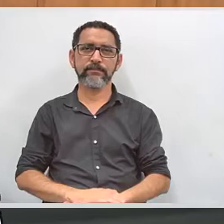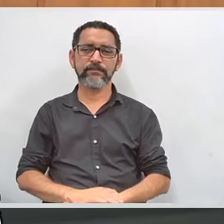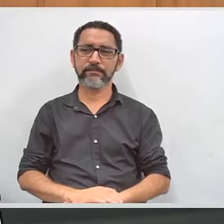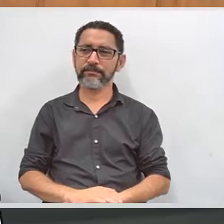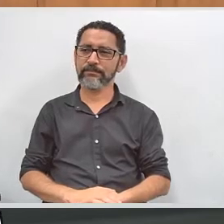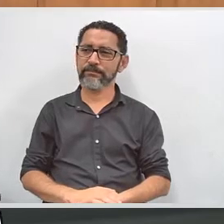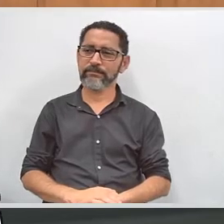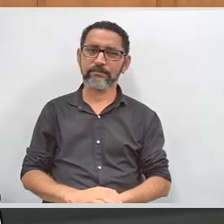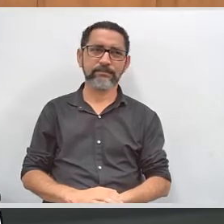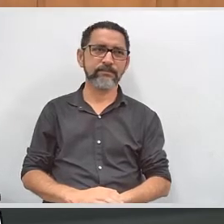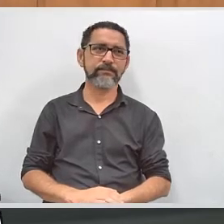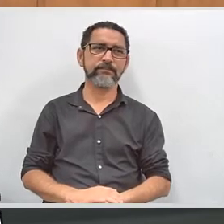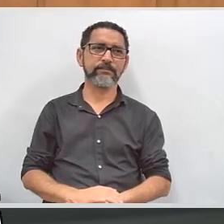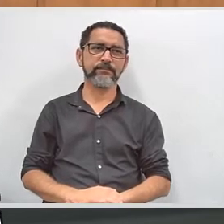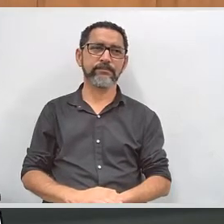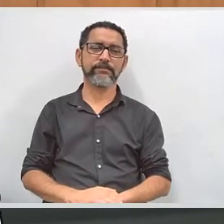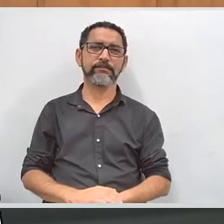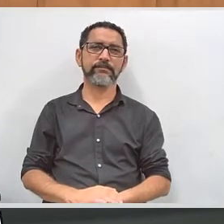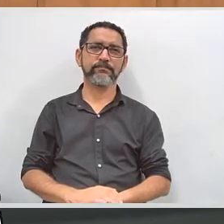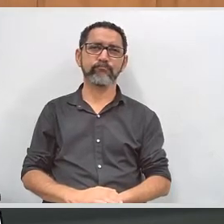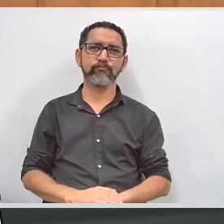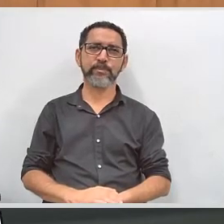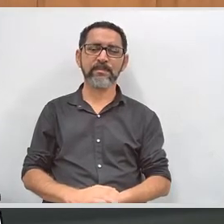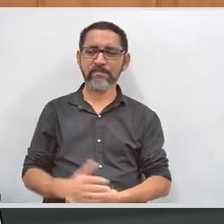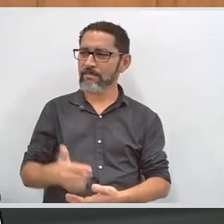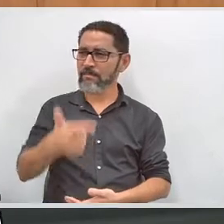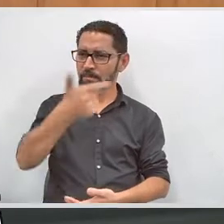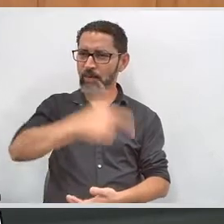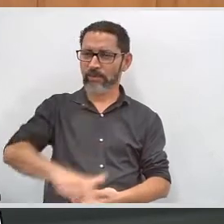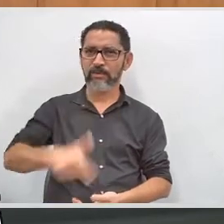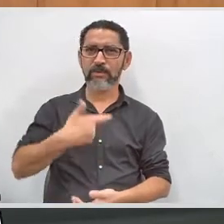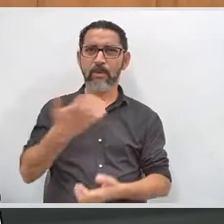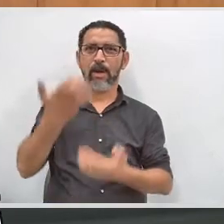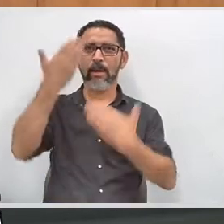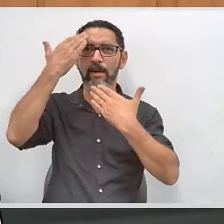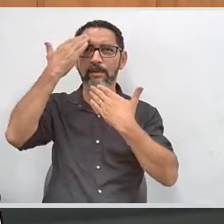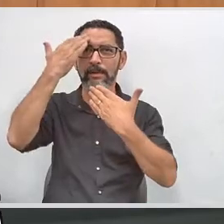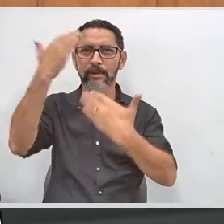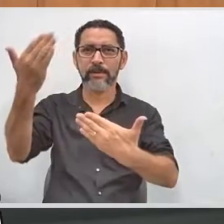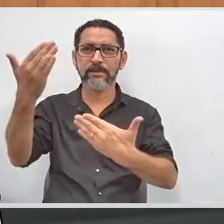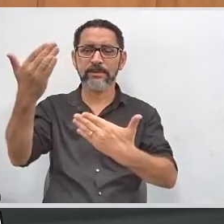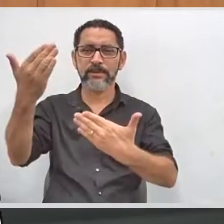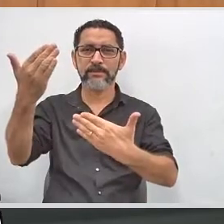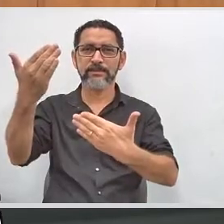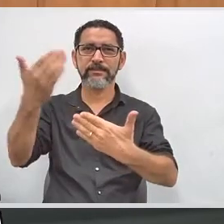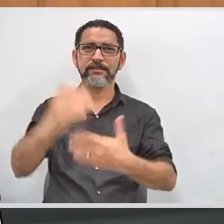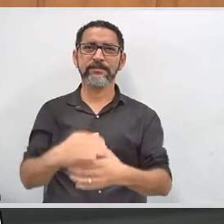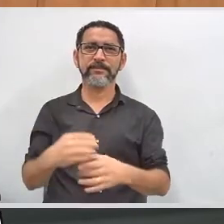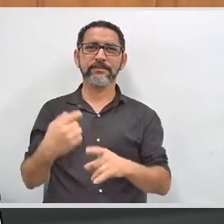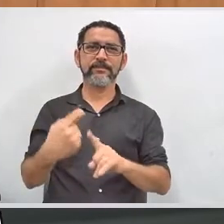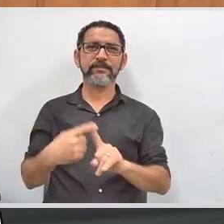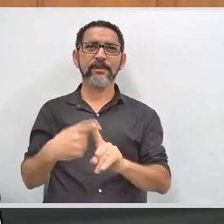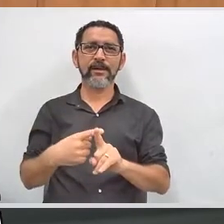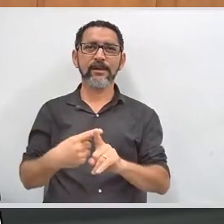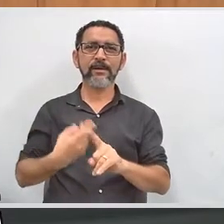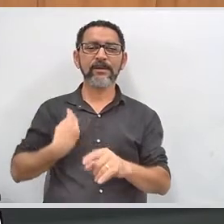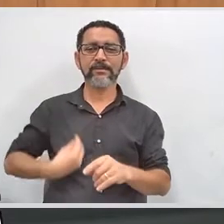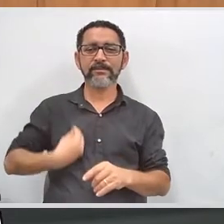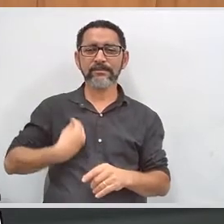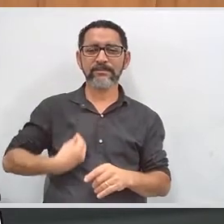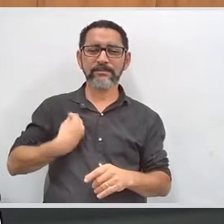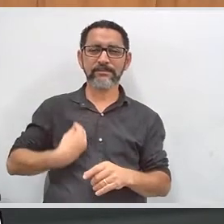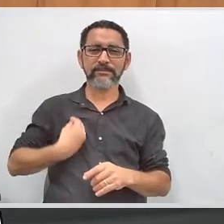Mais uma vez, está ligado, gente? me ouvindo? Mais uma vez, agradecer a oportunidade de estar aqui neste